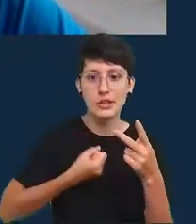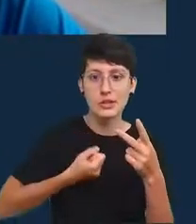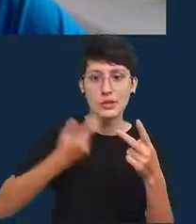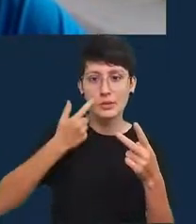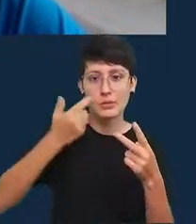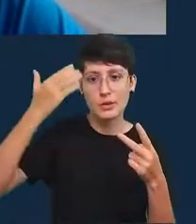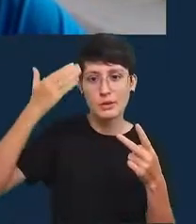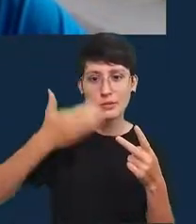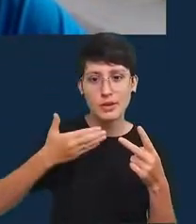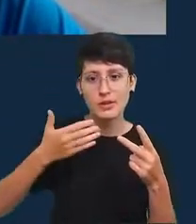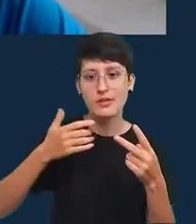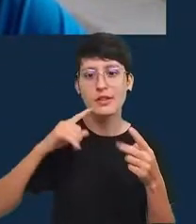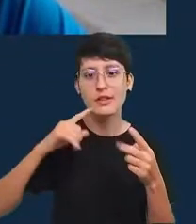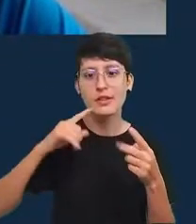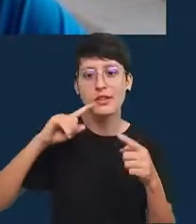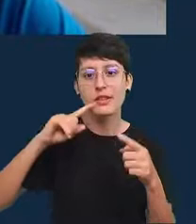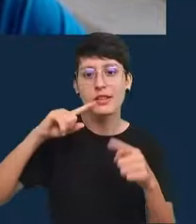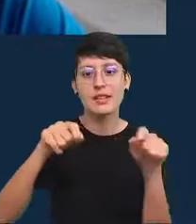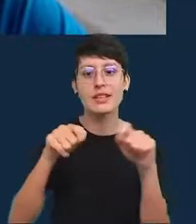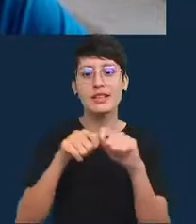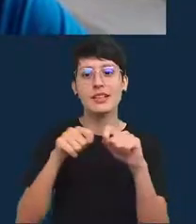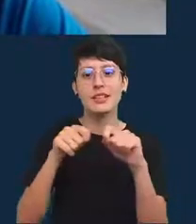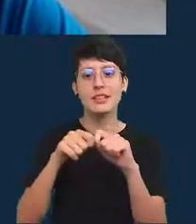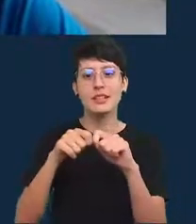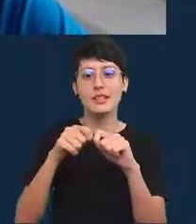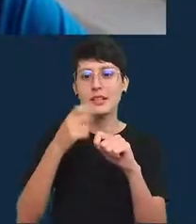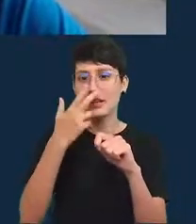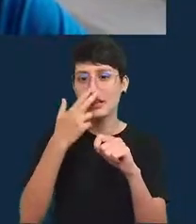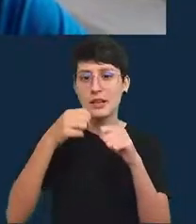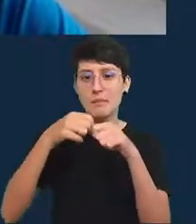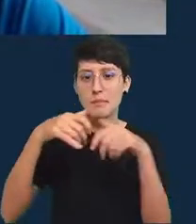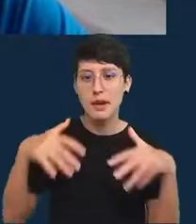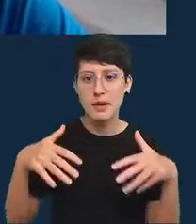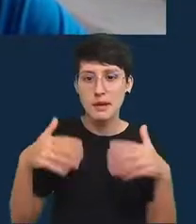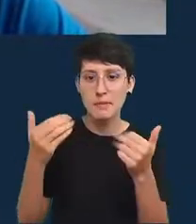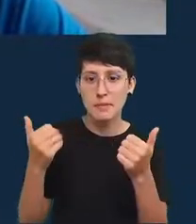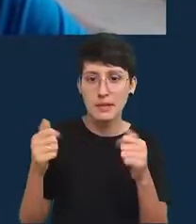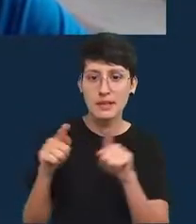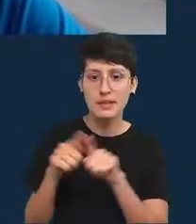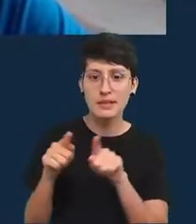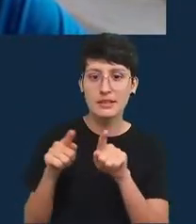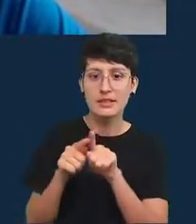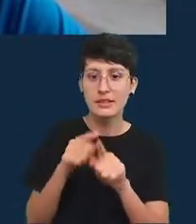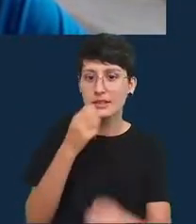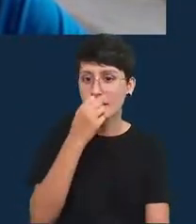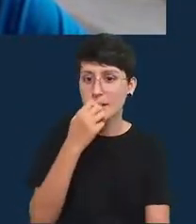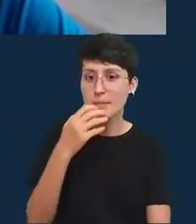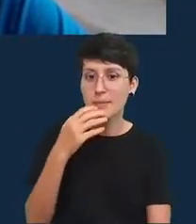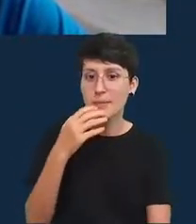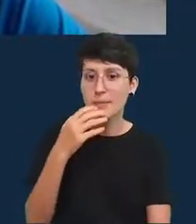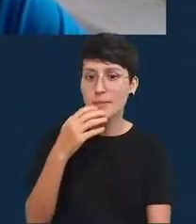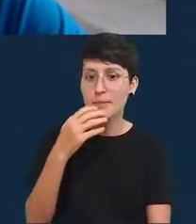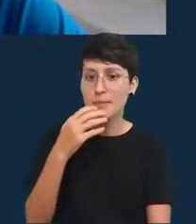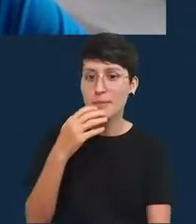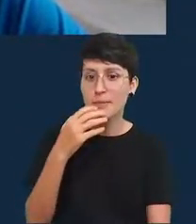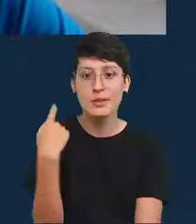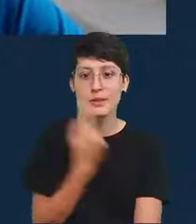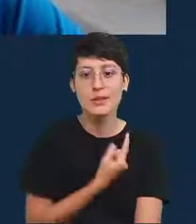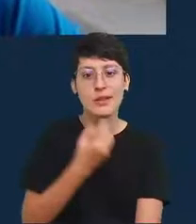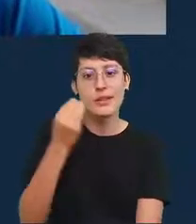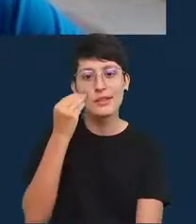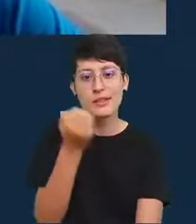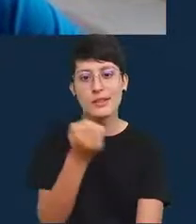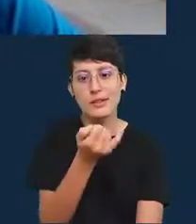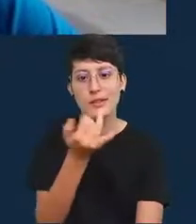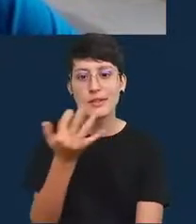depois a gente passou para o caso dos mapas especificamente que é extremamente complexo e a gente tentou várias abordagens a